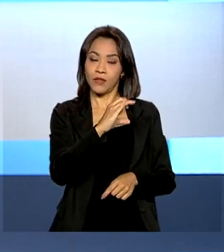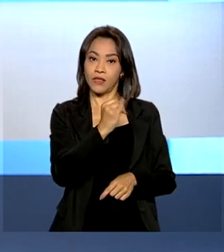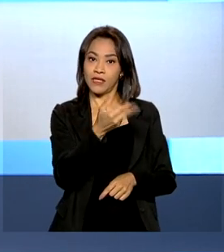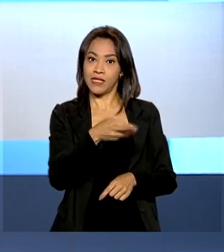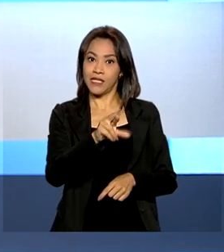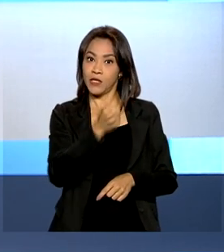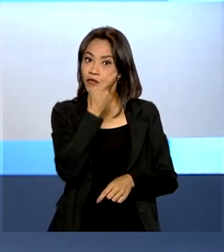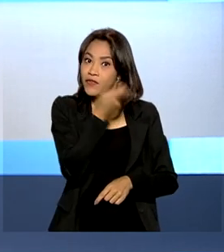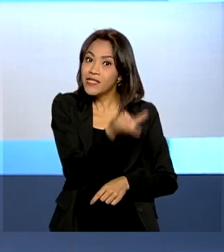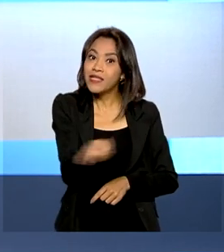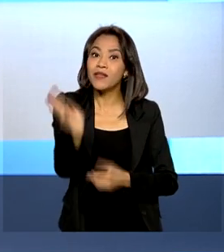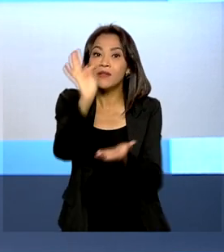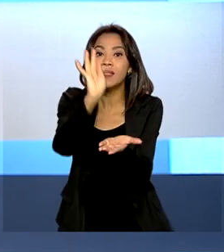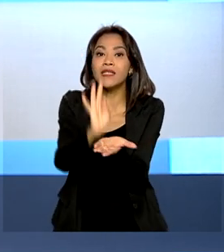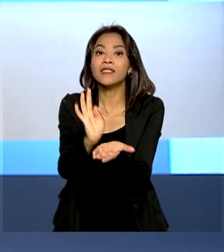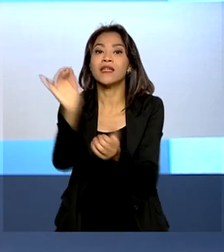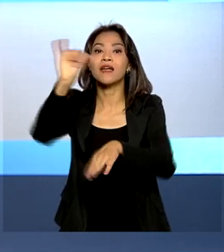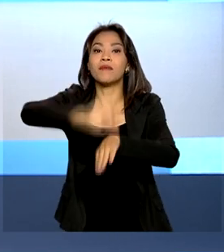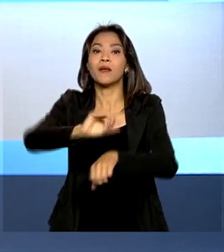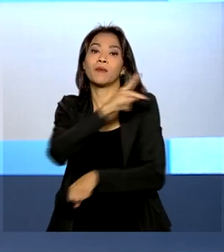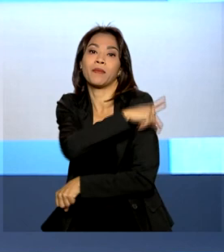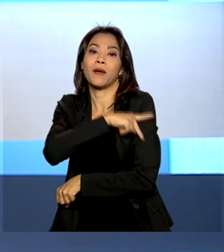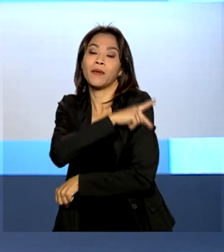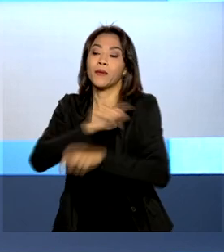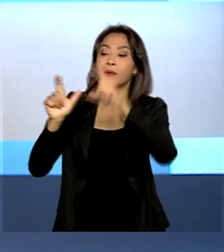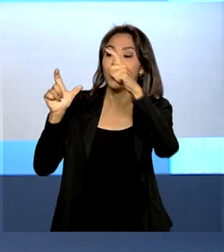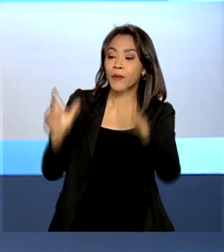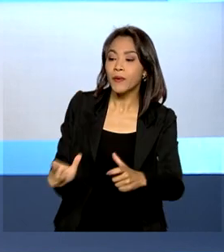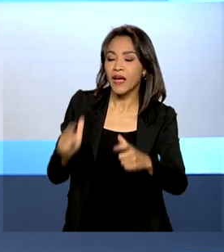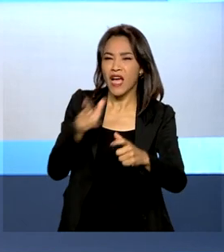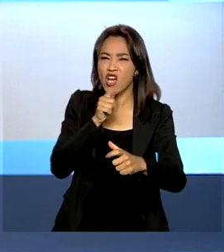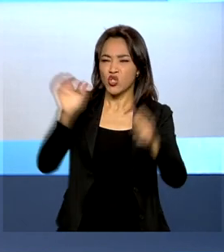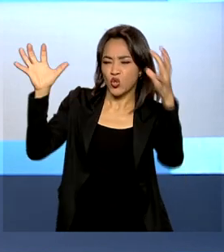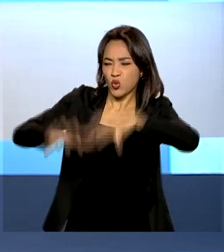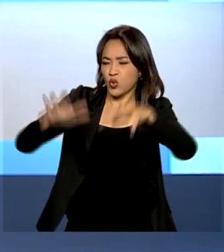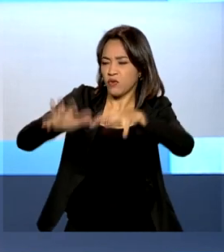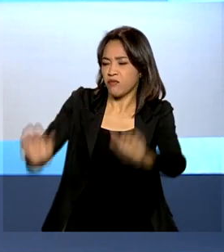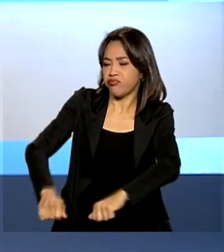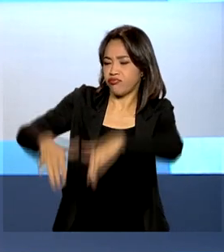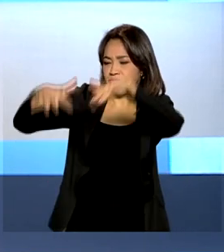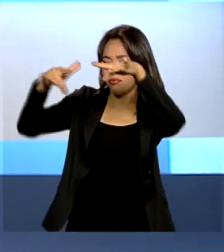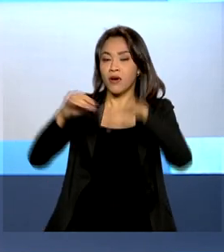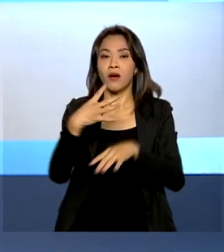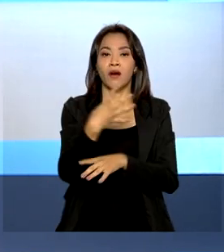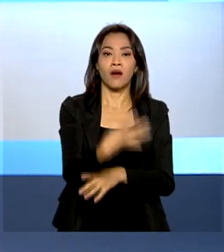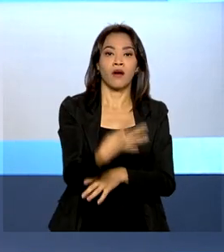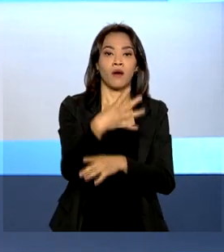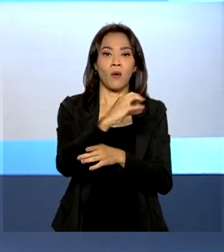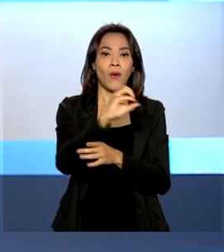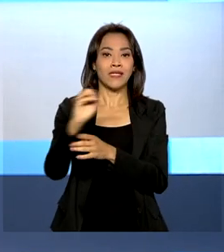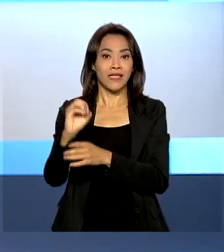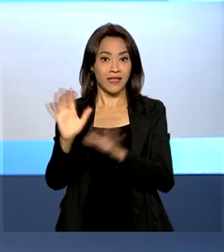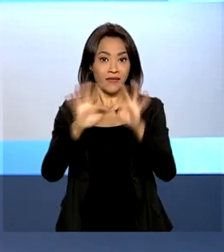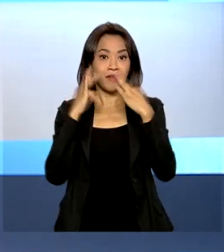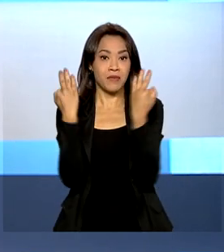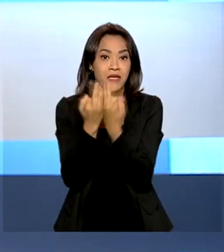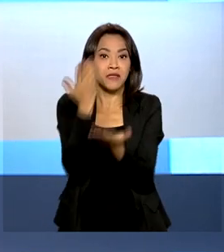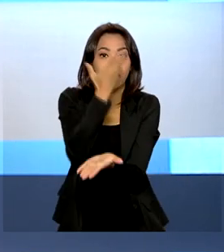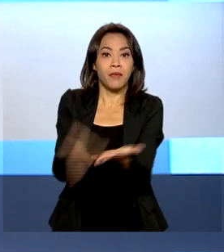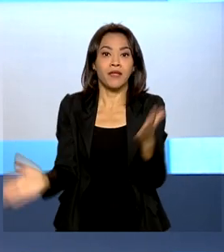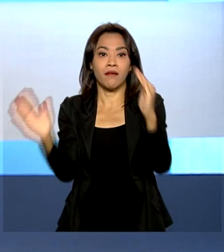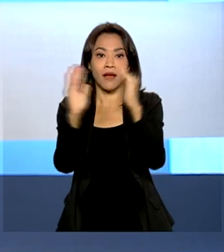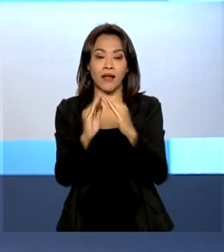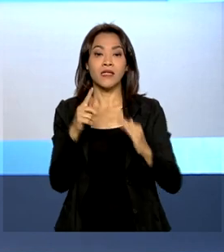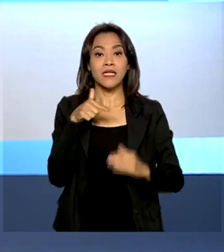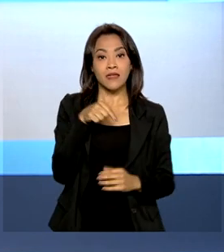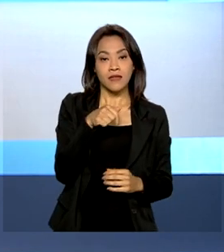visitando os pontos mais afetados pelas chuvas. Cerca de 400 famílias ficaram desabrigadas. 700 milhões de